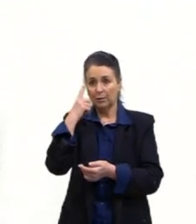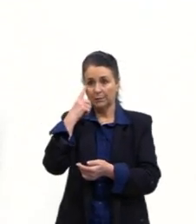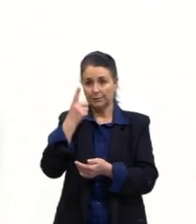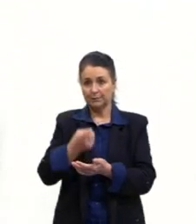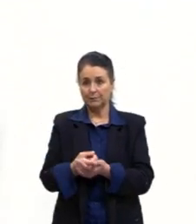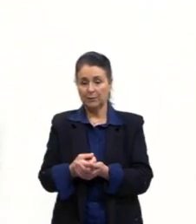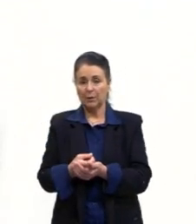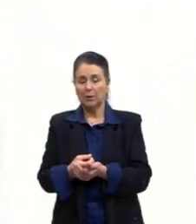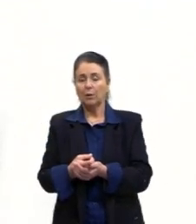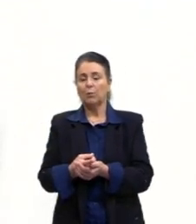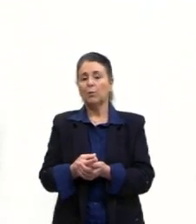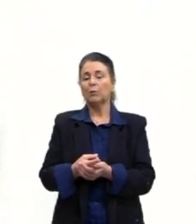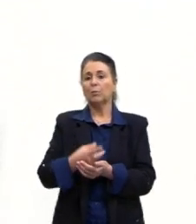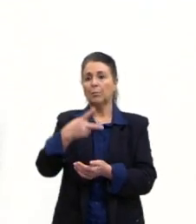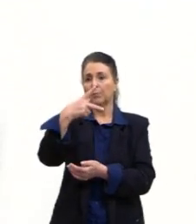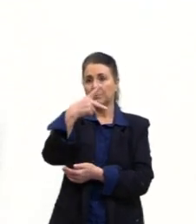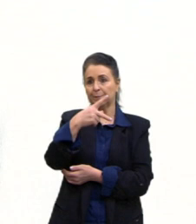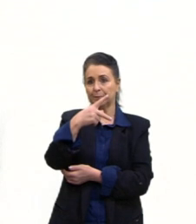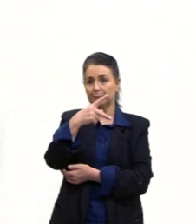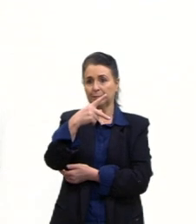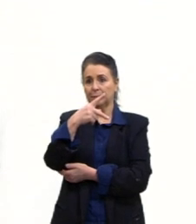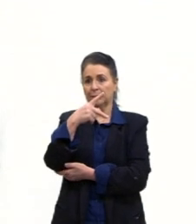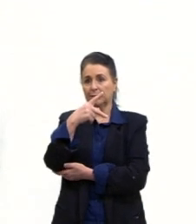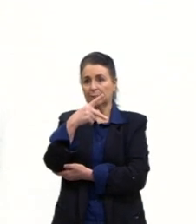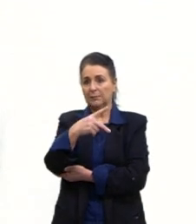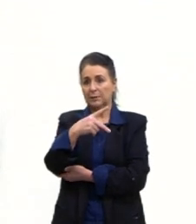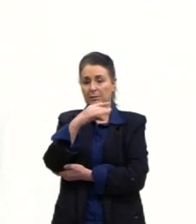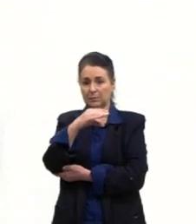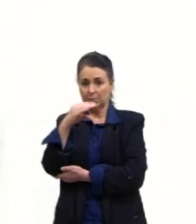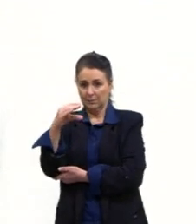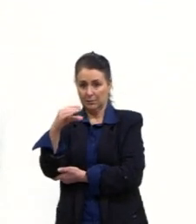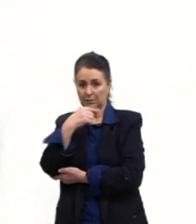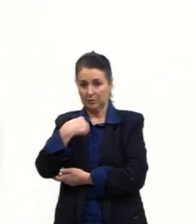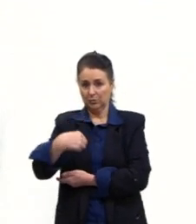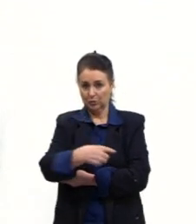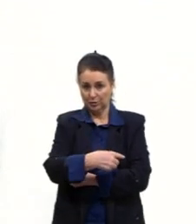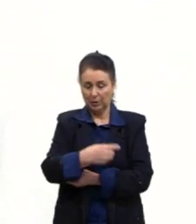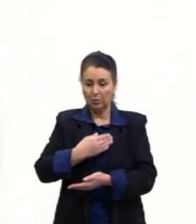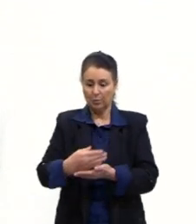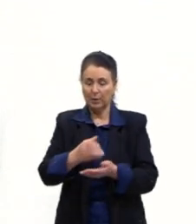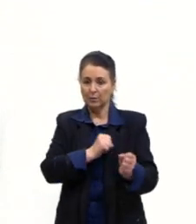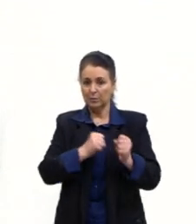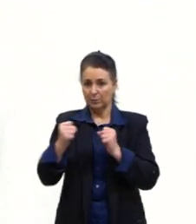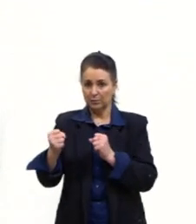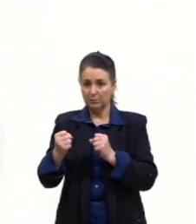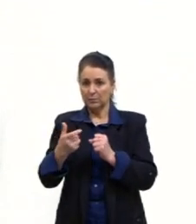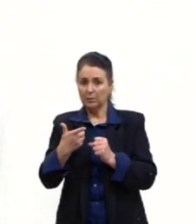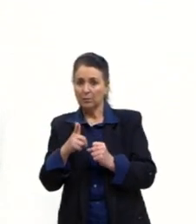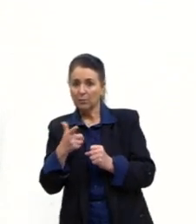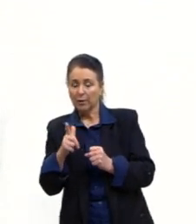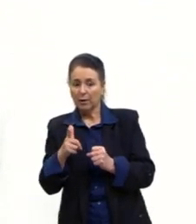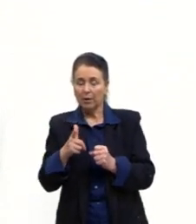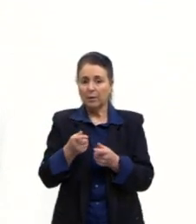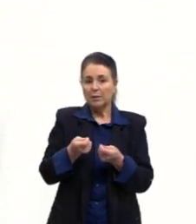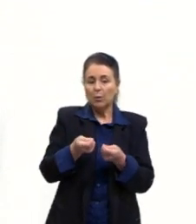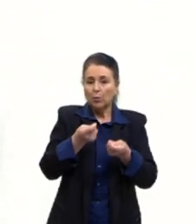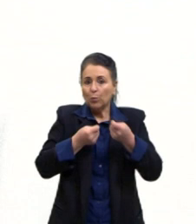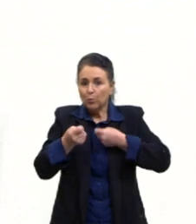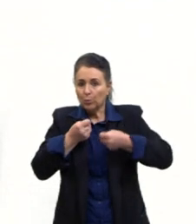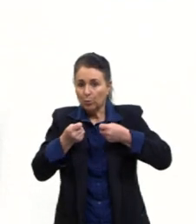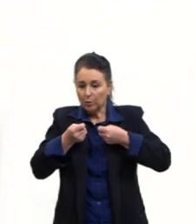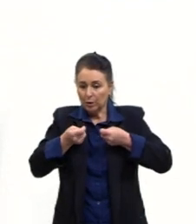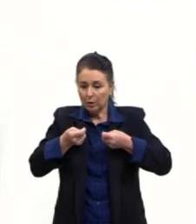Quando o Partido Comunista chega ao poder, as pessoas, né, não tem esse controle de natalidade e as pessoas acabam